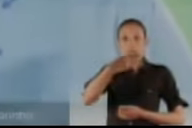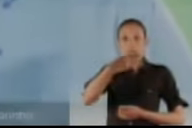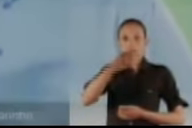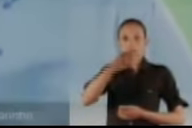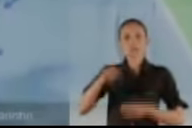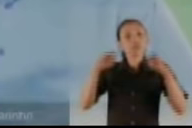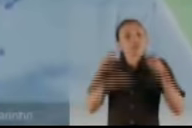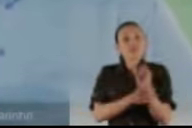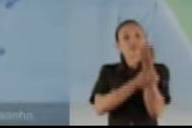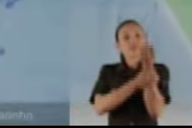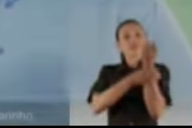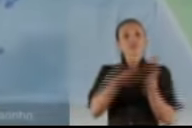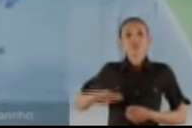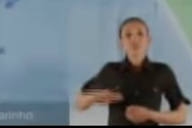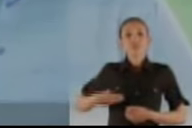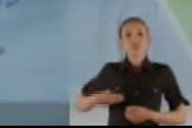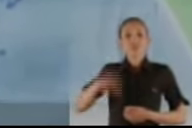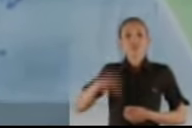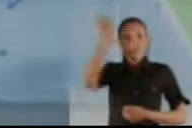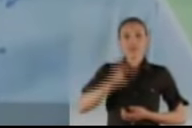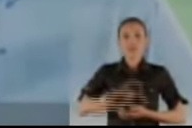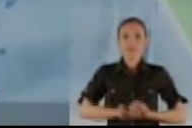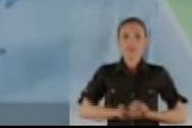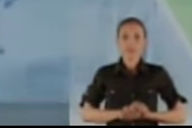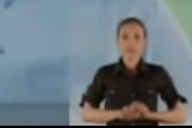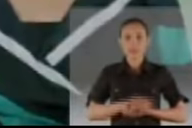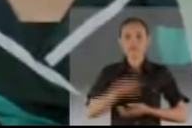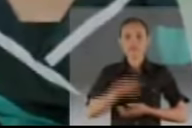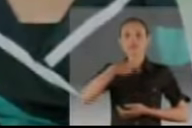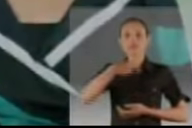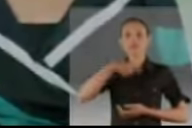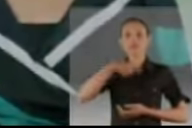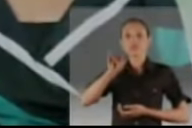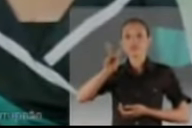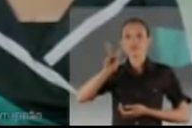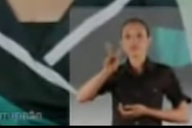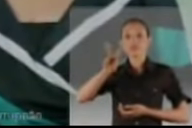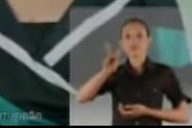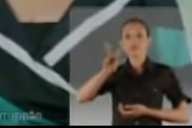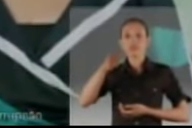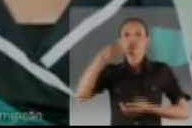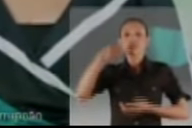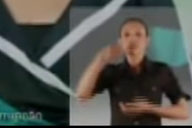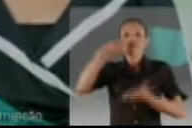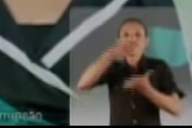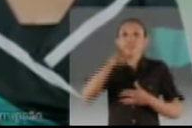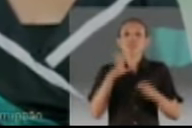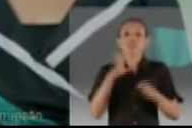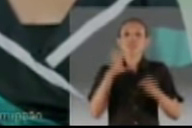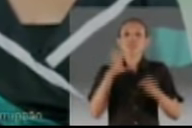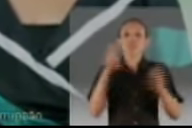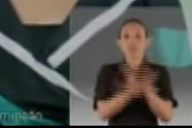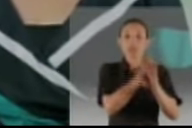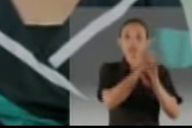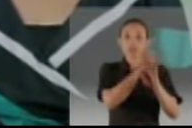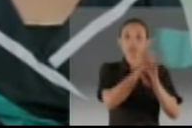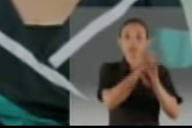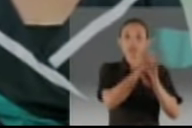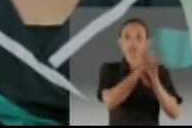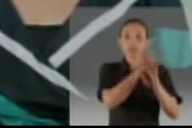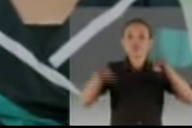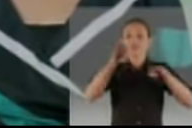Precisamos olhar para a segurança com carinho. Governador, o Hélio. Sou Iva Paz de Barros, venho para defender você no combate à corrupção e à